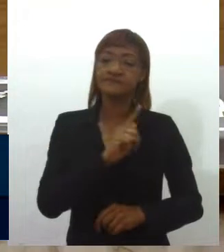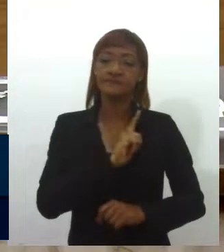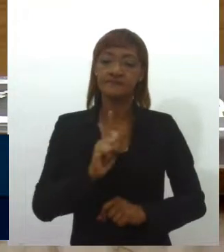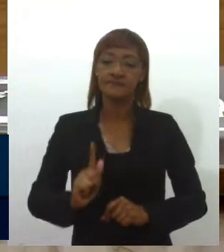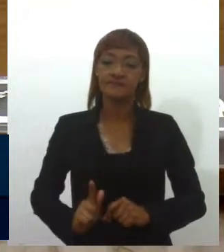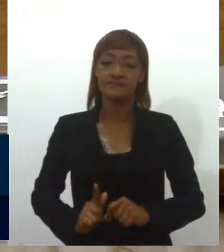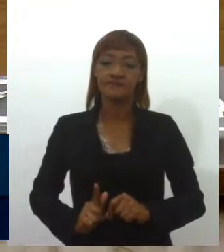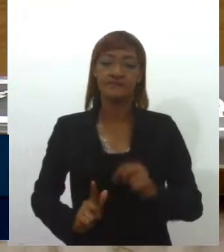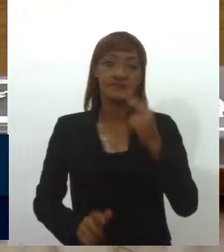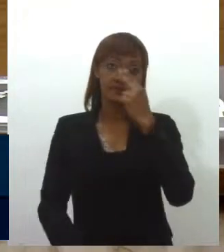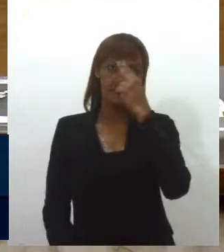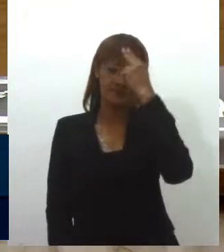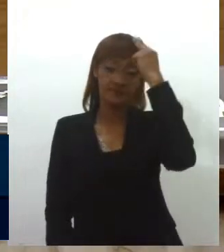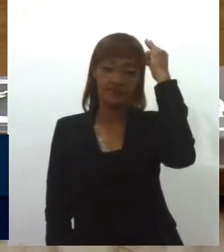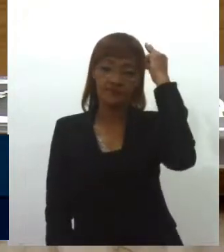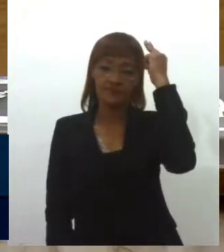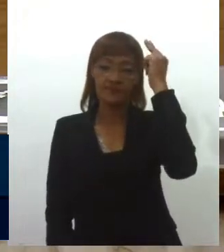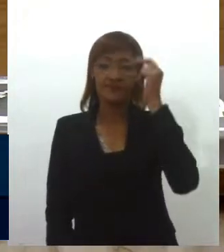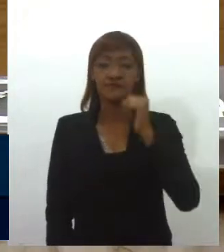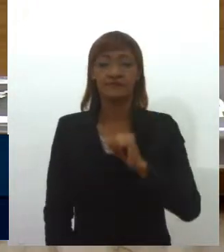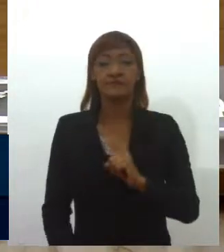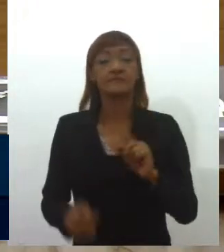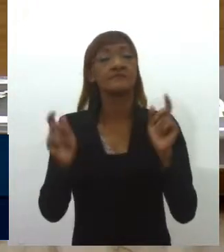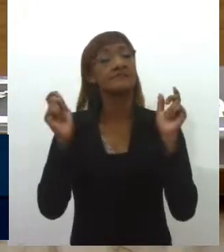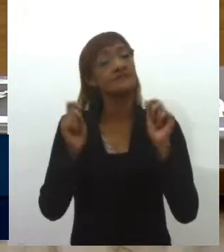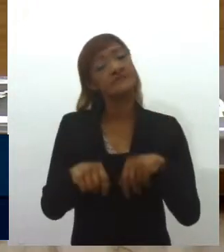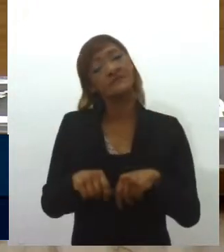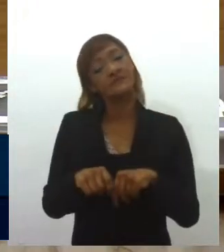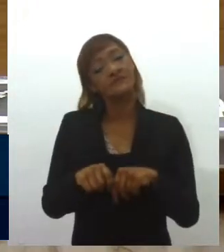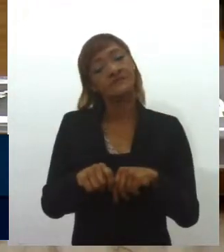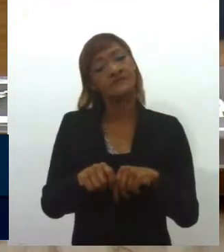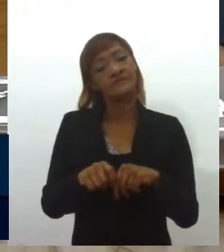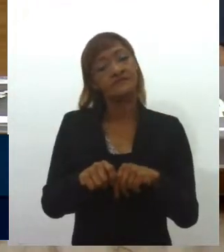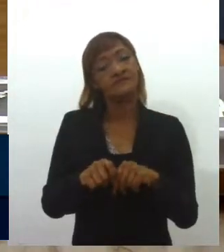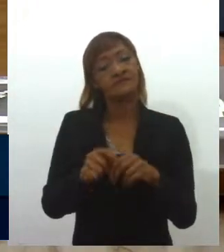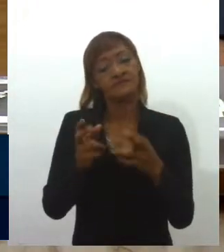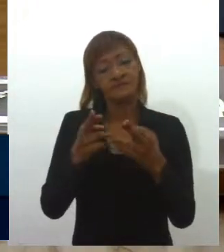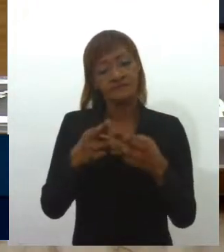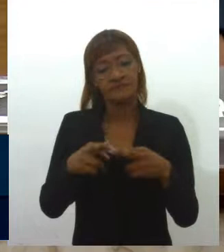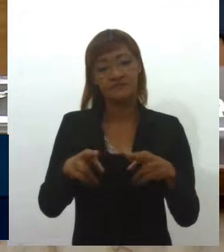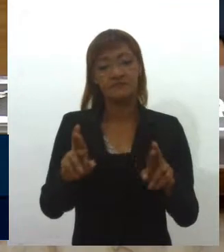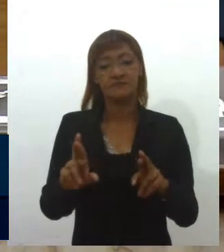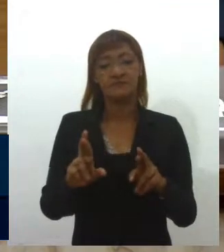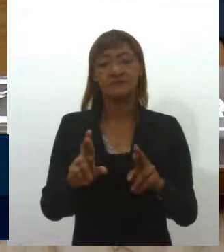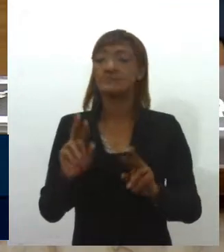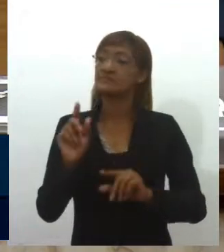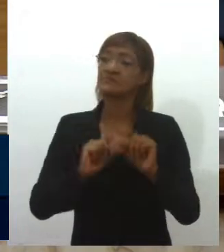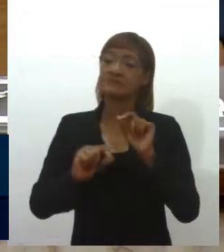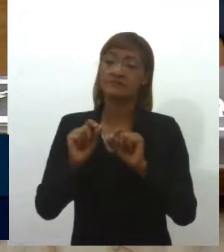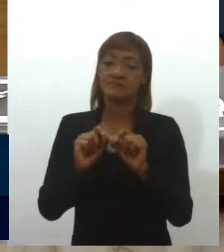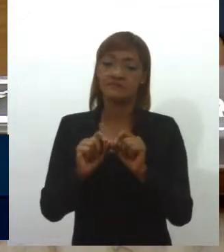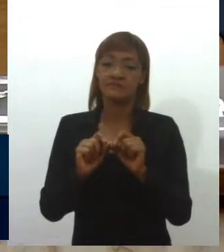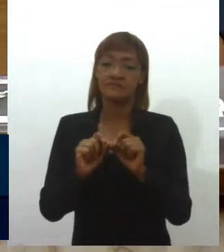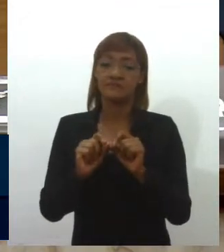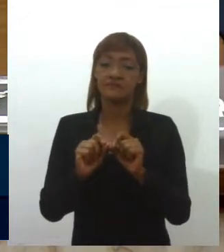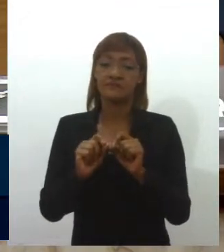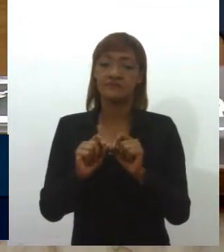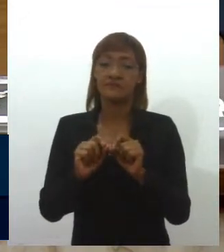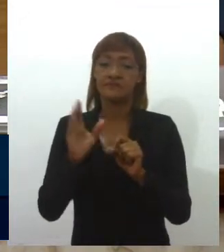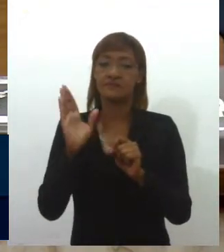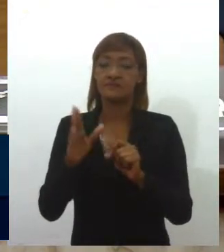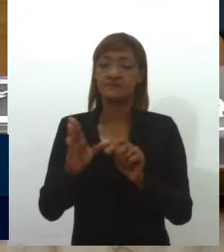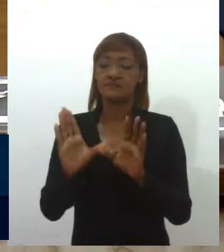Belivaldo Chagas, no sentido que possa evitar esforços para promover, através do Corpo de